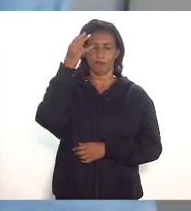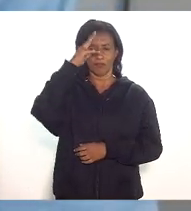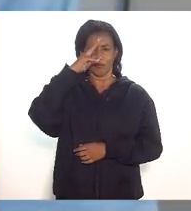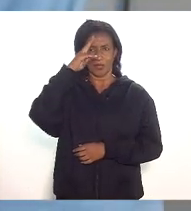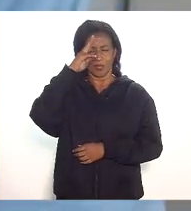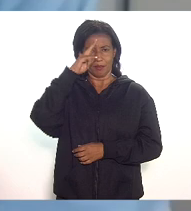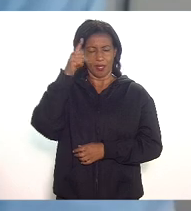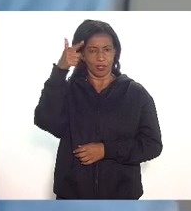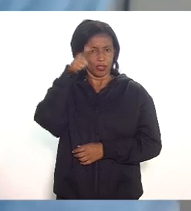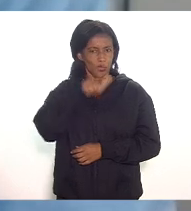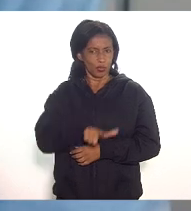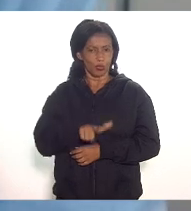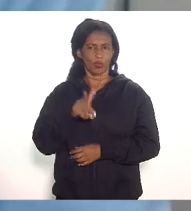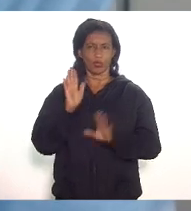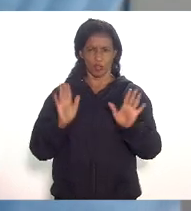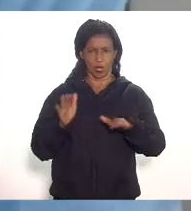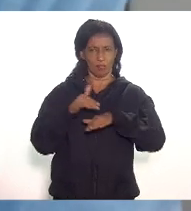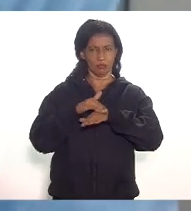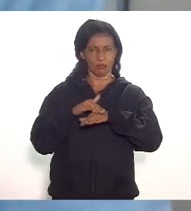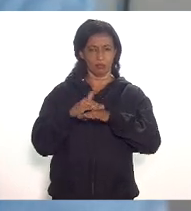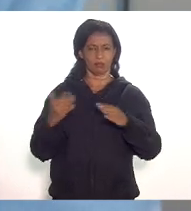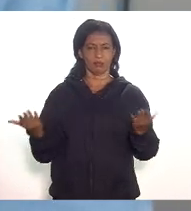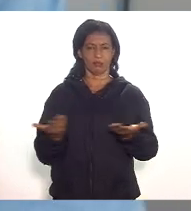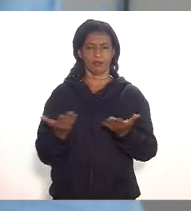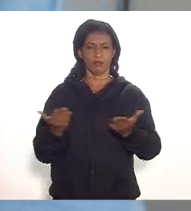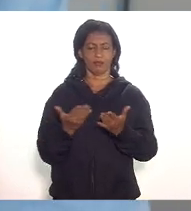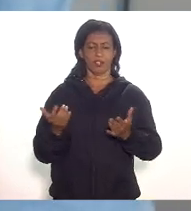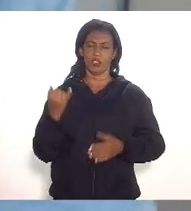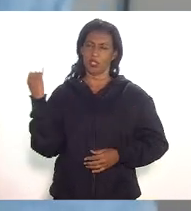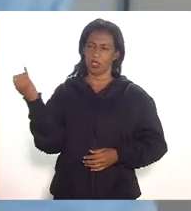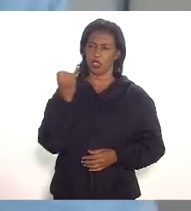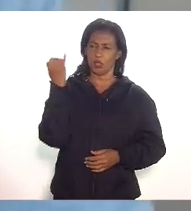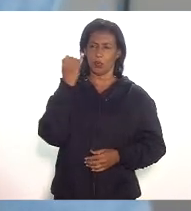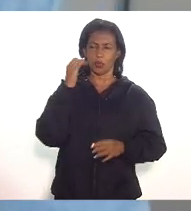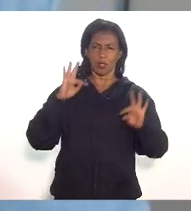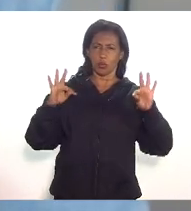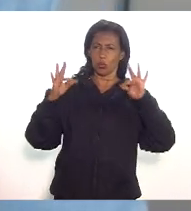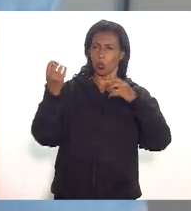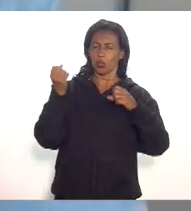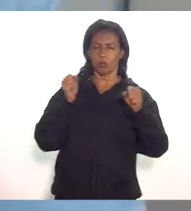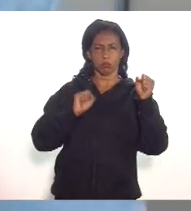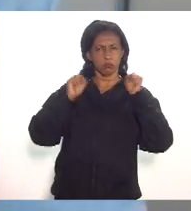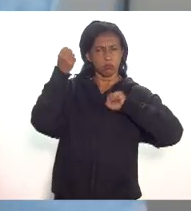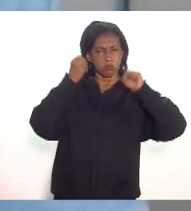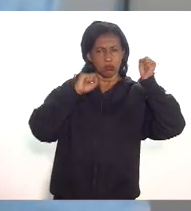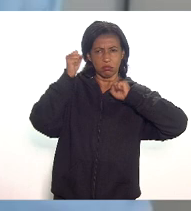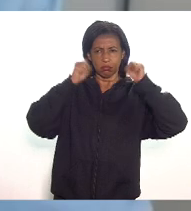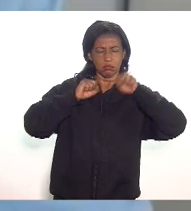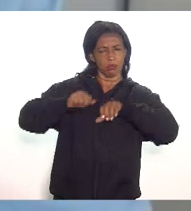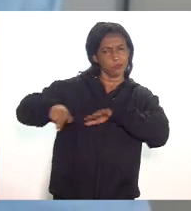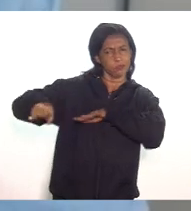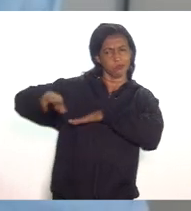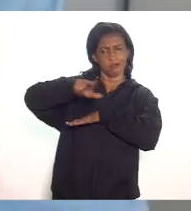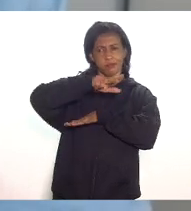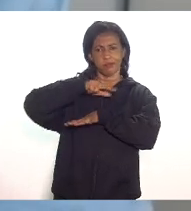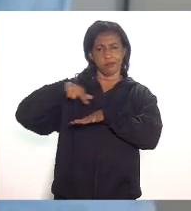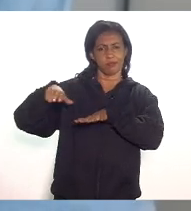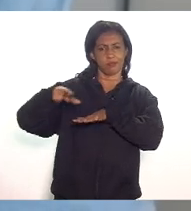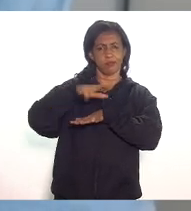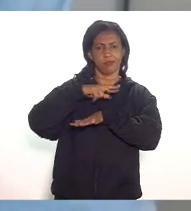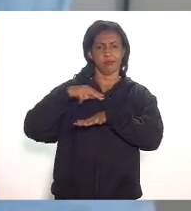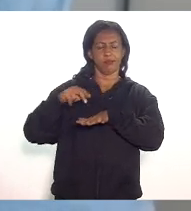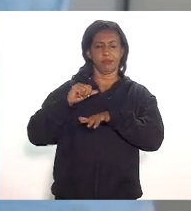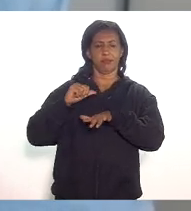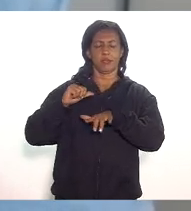mais uma vez como nas falas anteriores de grande relevância para toda a indústria fluminense na medida que além de atrair os investimentos e